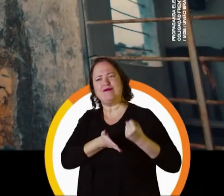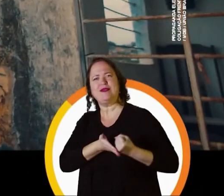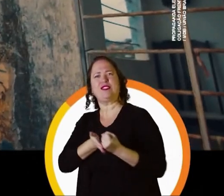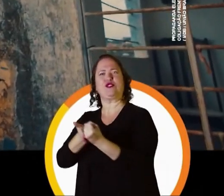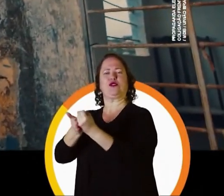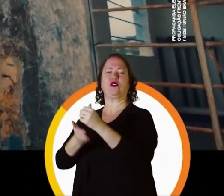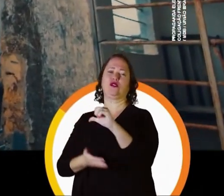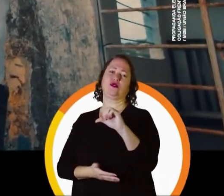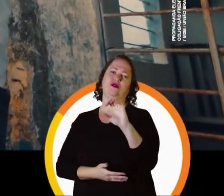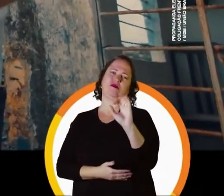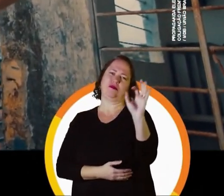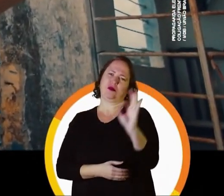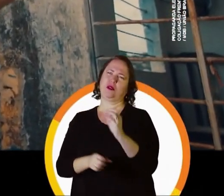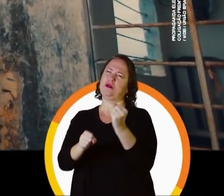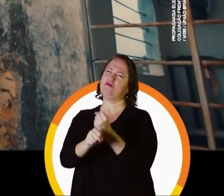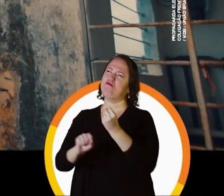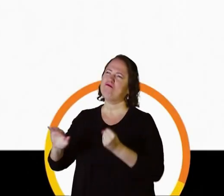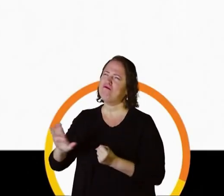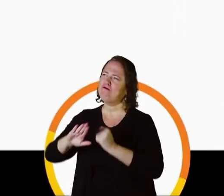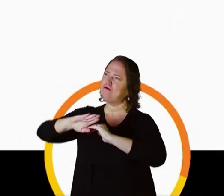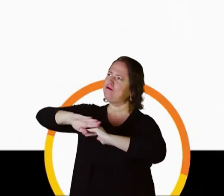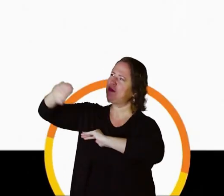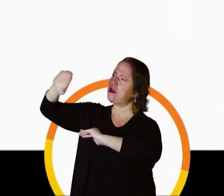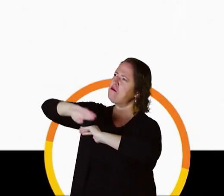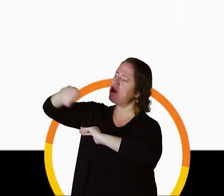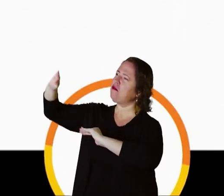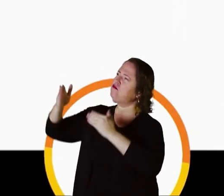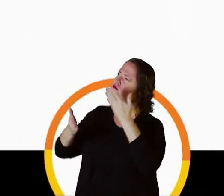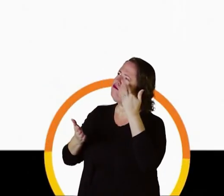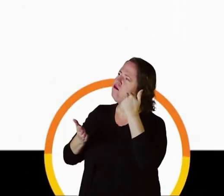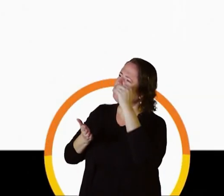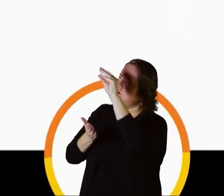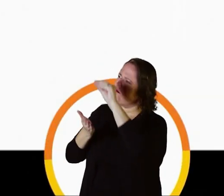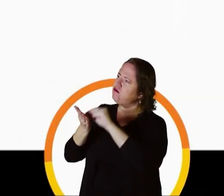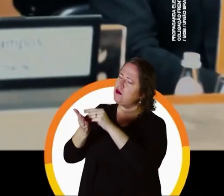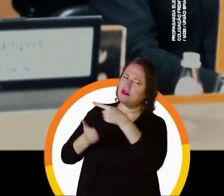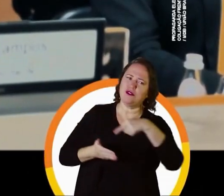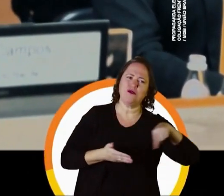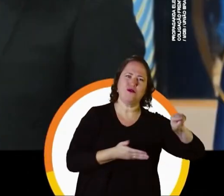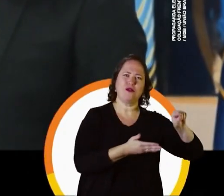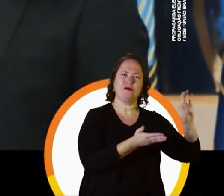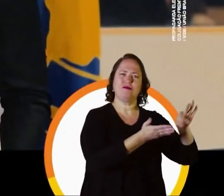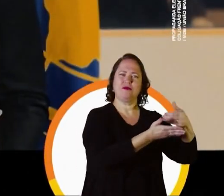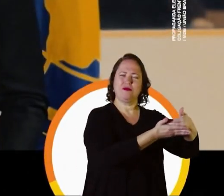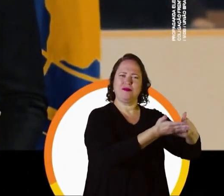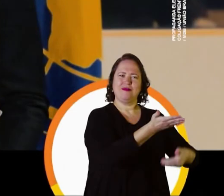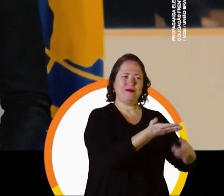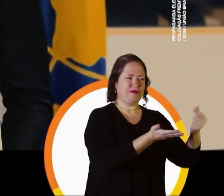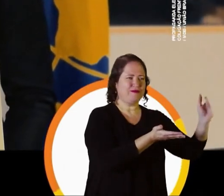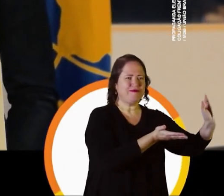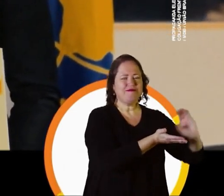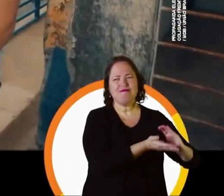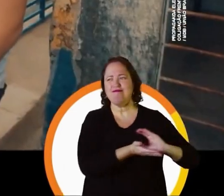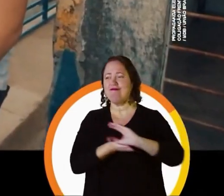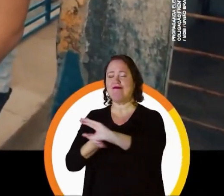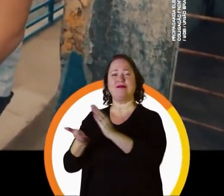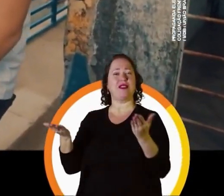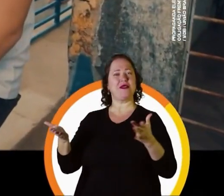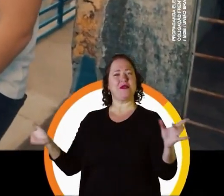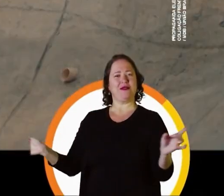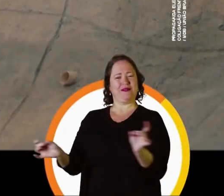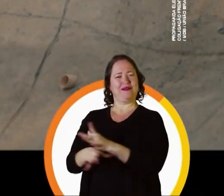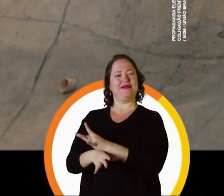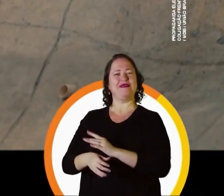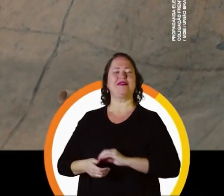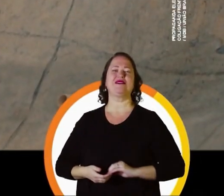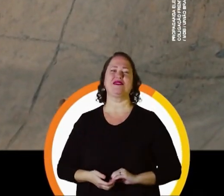90% das obras de encosta na cidade. Vim aqui olhar o que precisava ser feito, fui lá, assinei o contrato. E aqui está resultado.